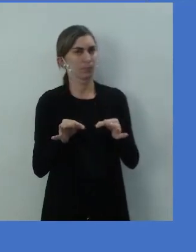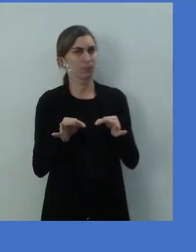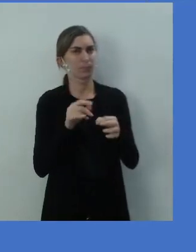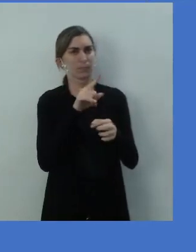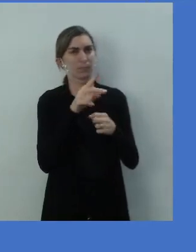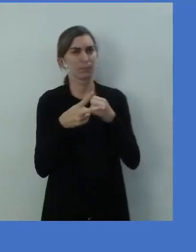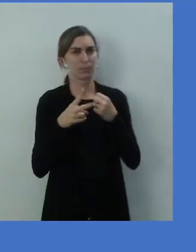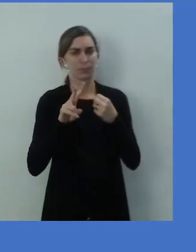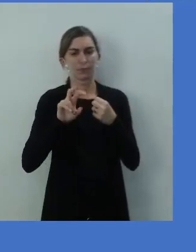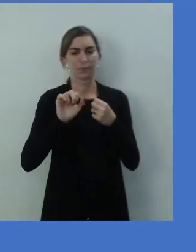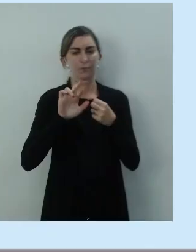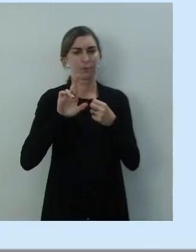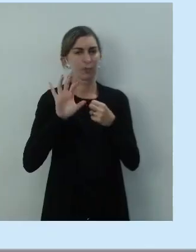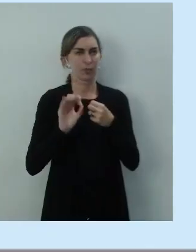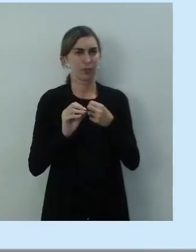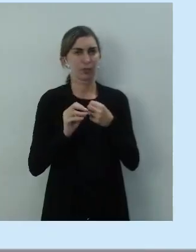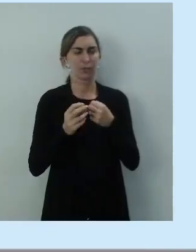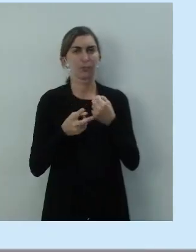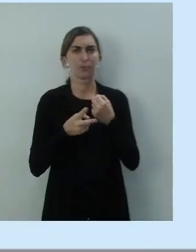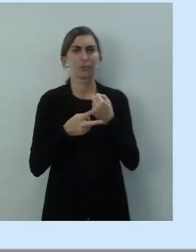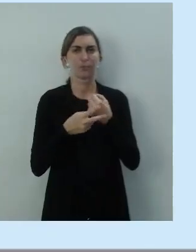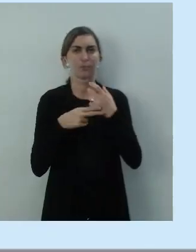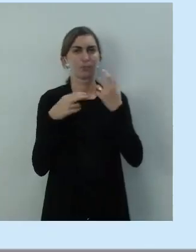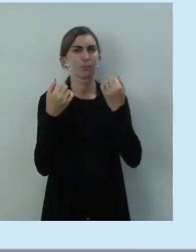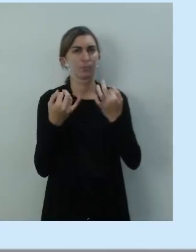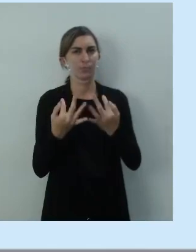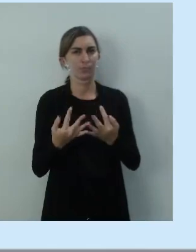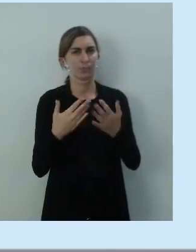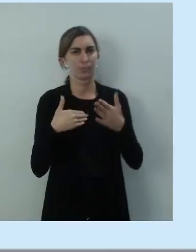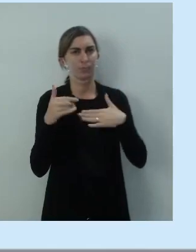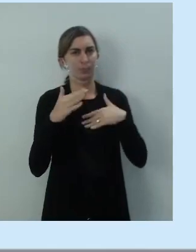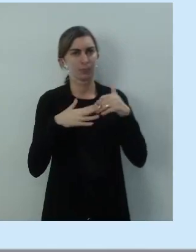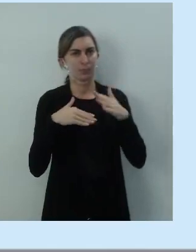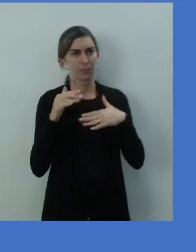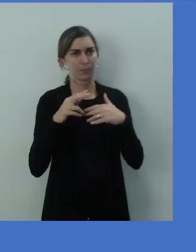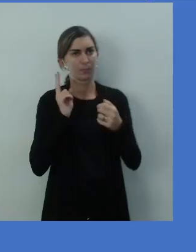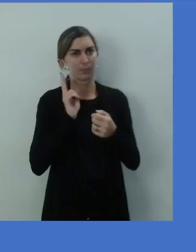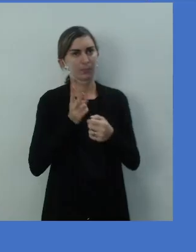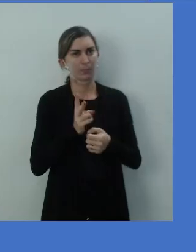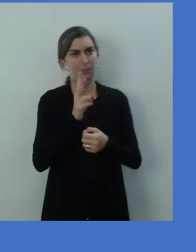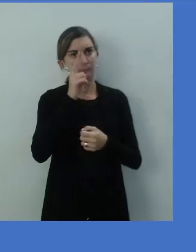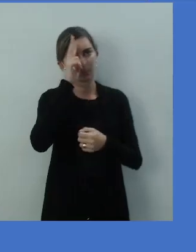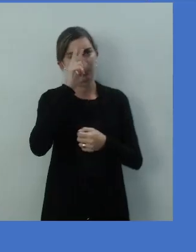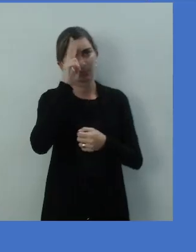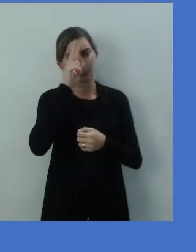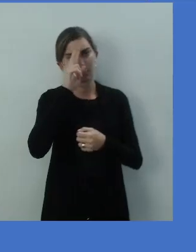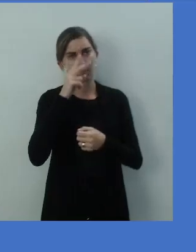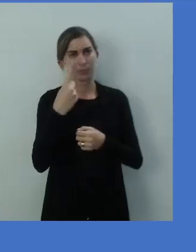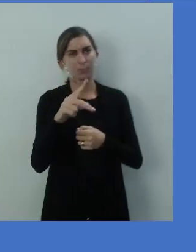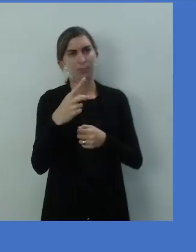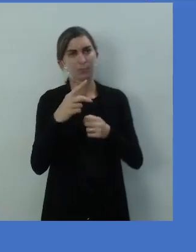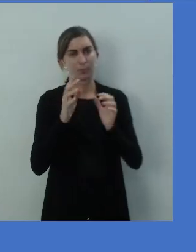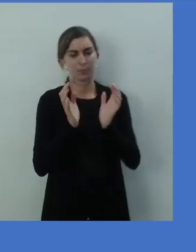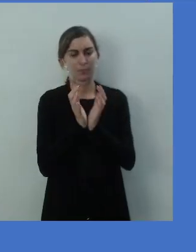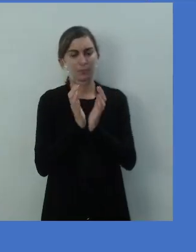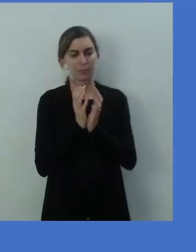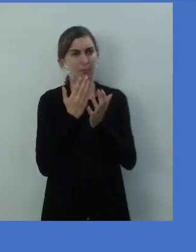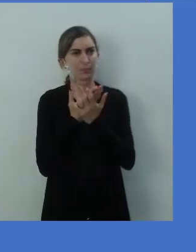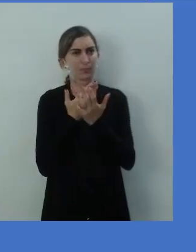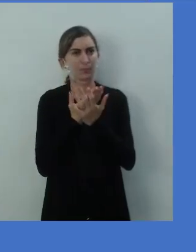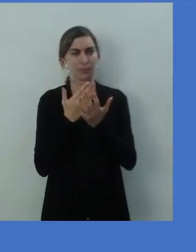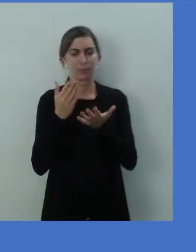verbo para descrever também habilidades. Sempre lembrando, monte o seu time de estudos,